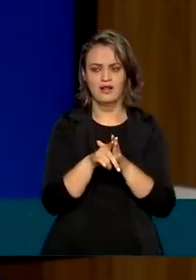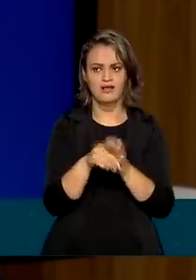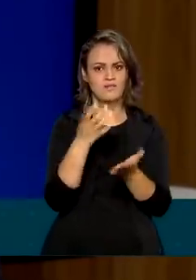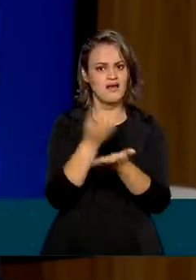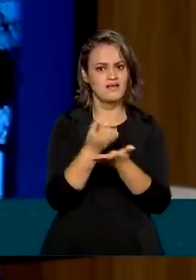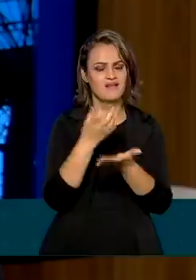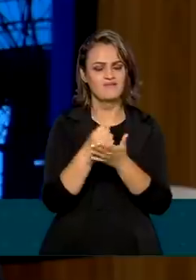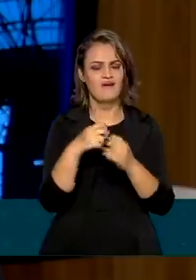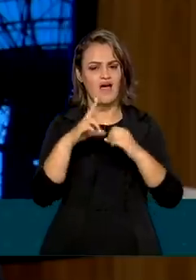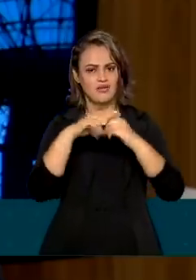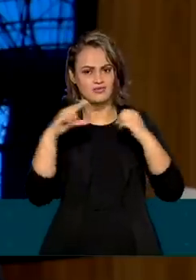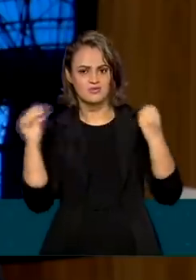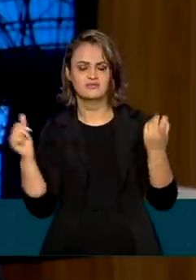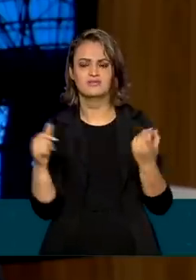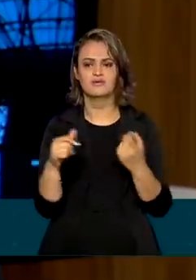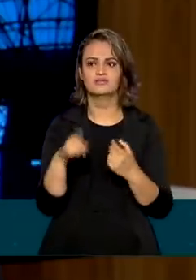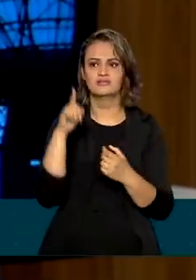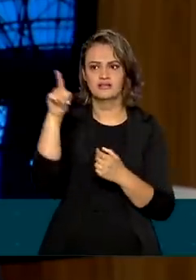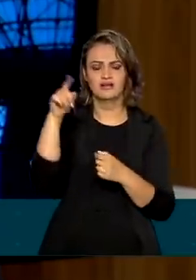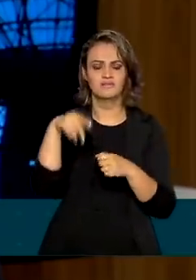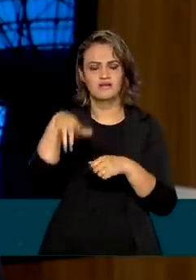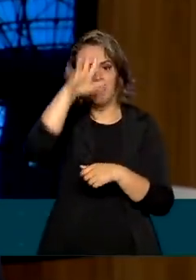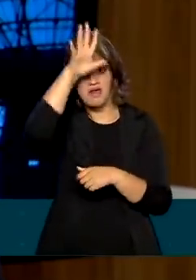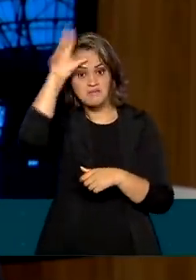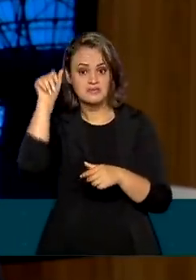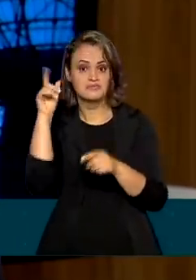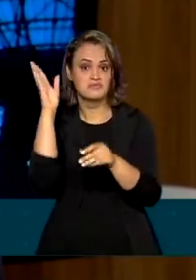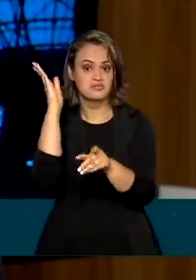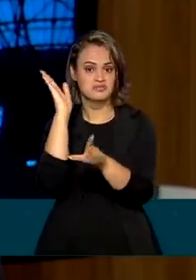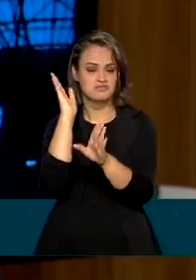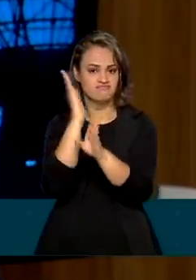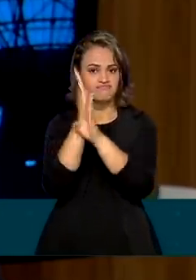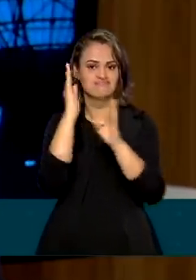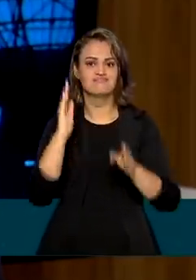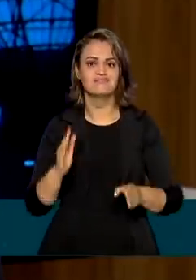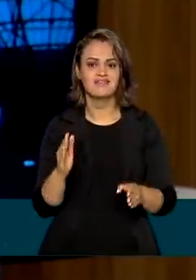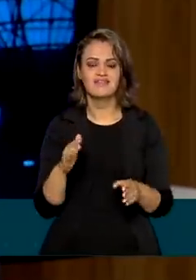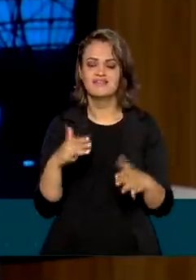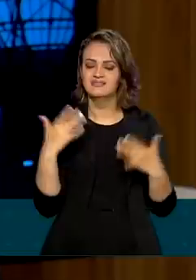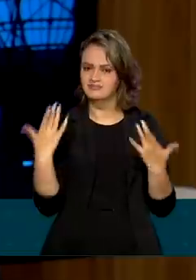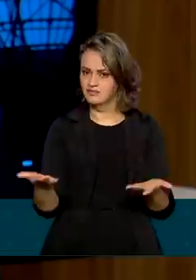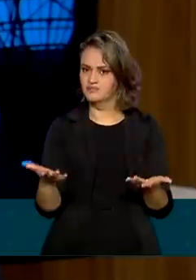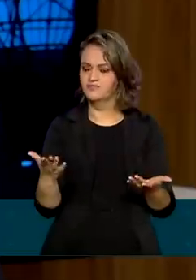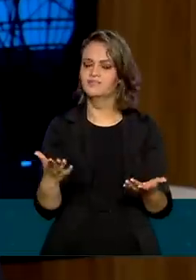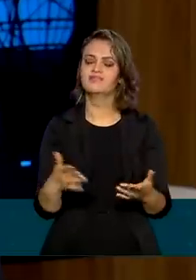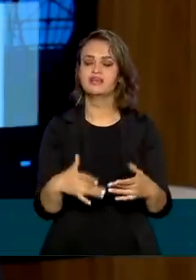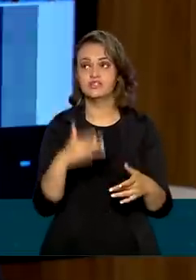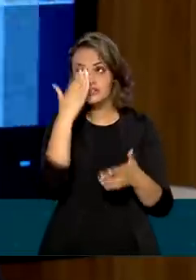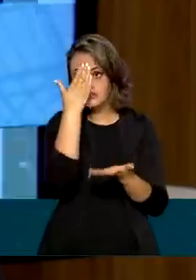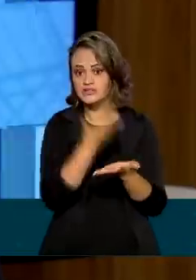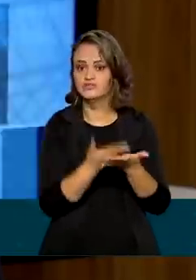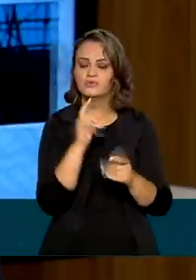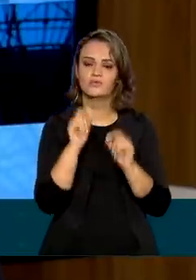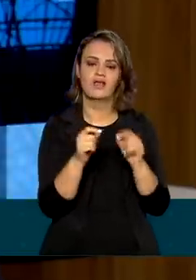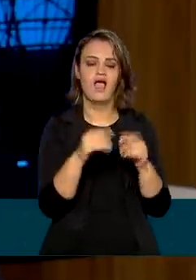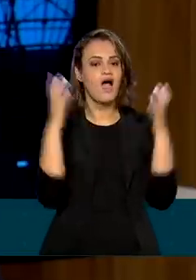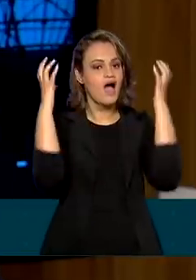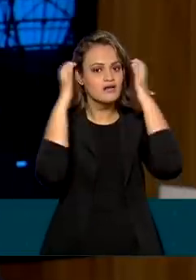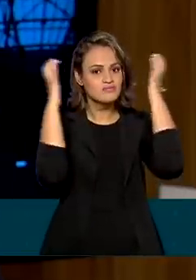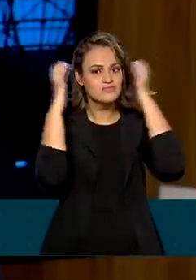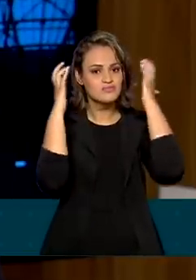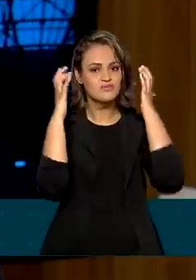tem ondas curtas para a Amazônia. Então, gente continua acreditando que rádio